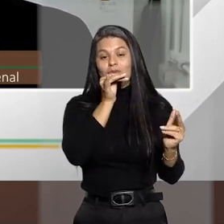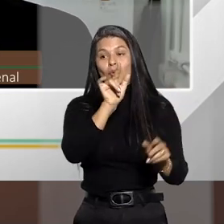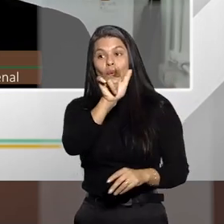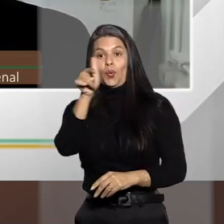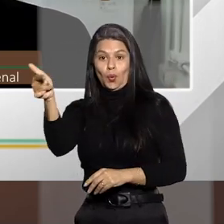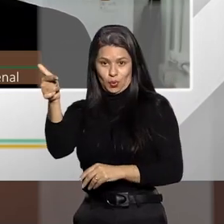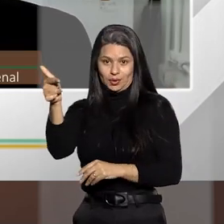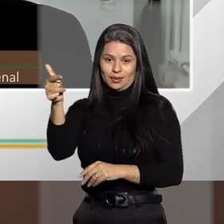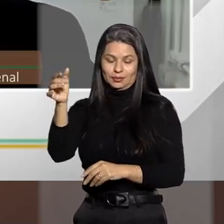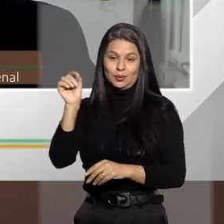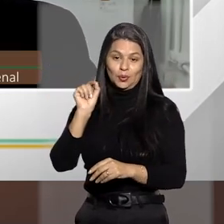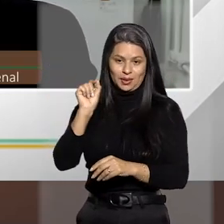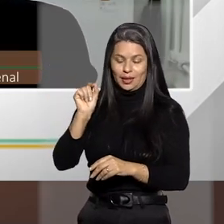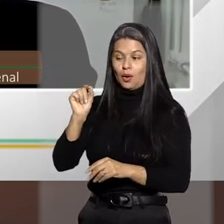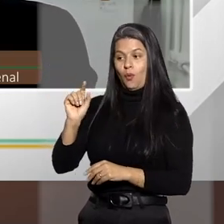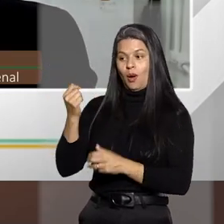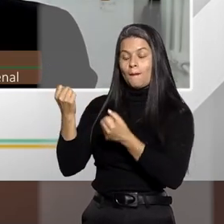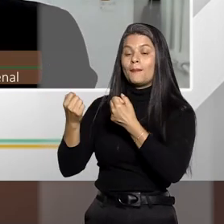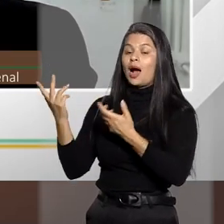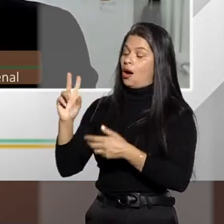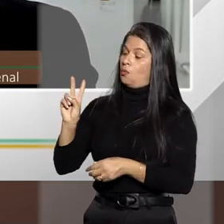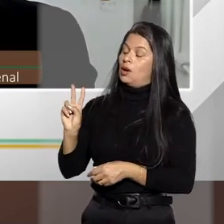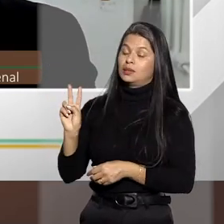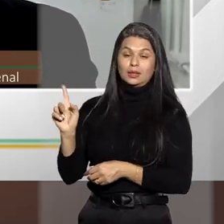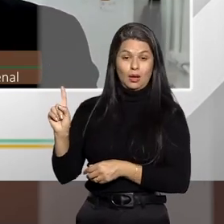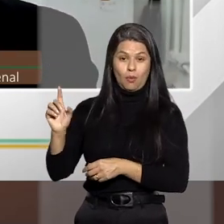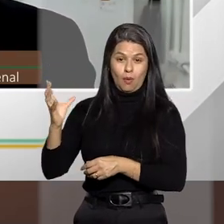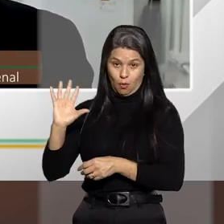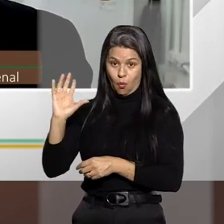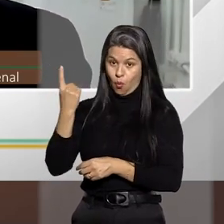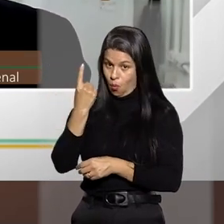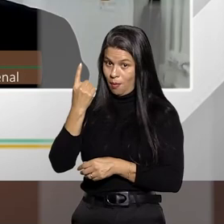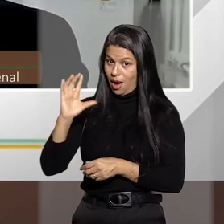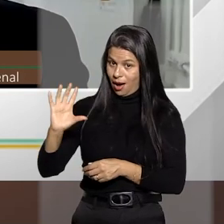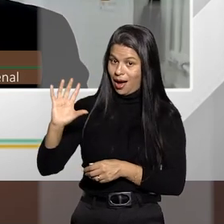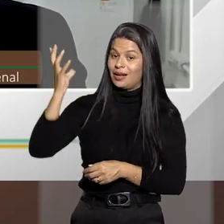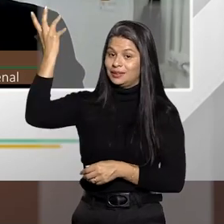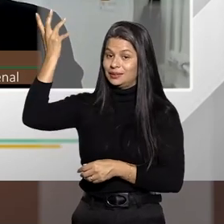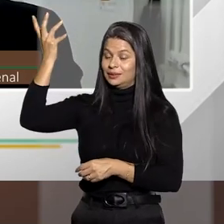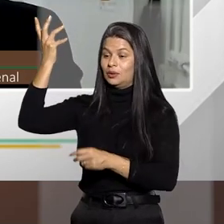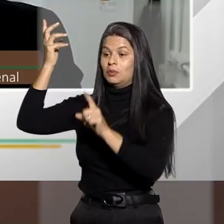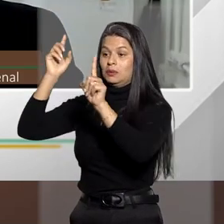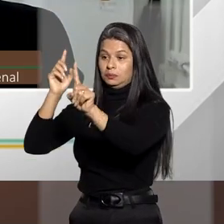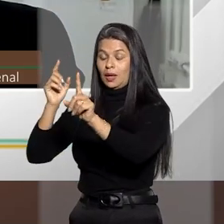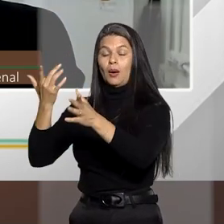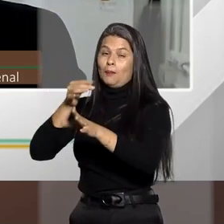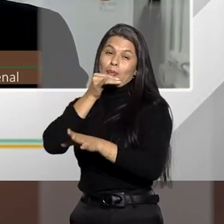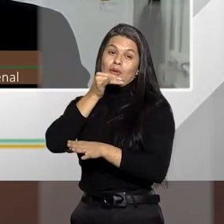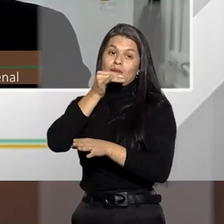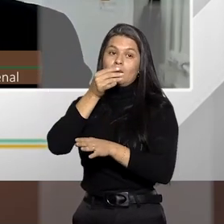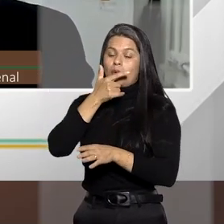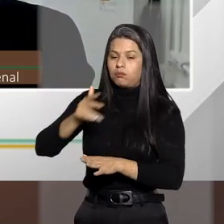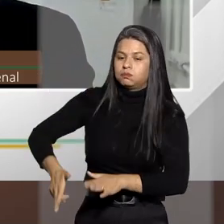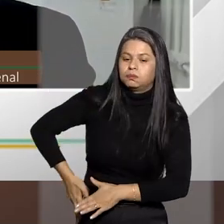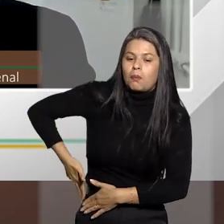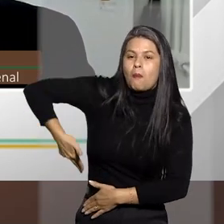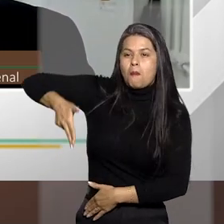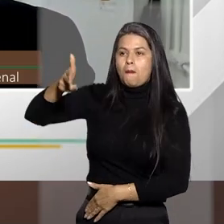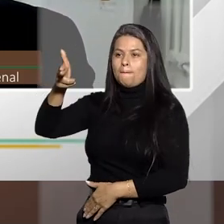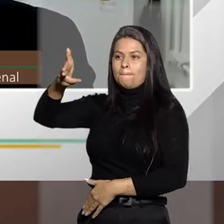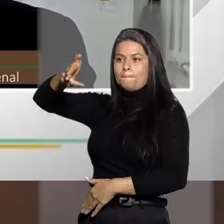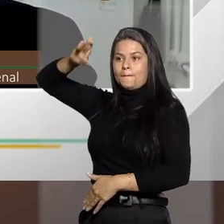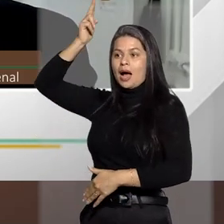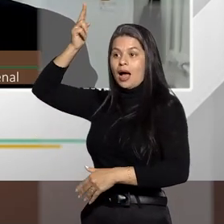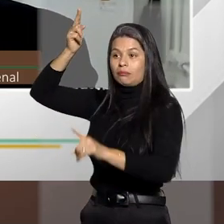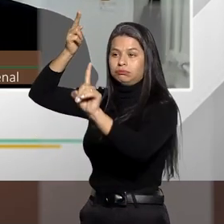com dois resultados distintos. Vamos supor que com uma ação, por exemplo, o sujeito efetua um disparo, com